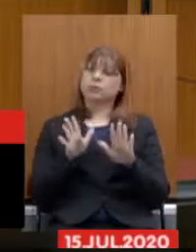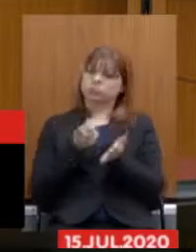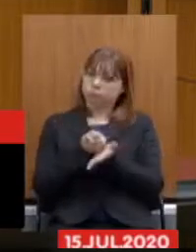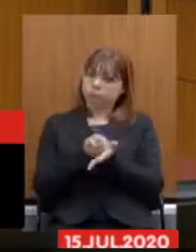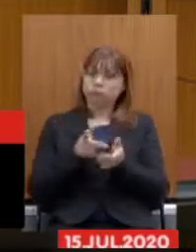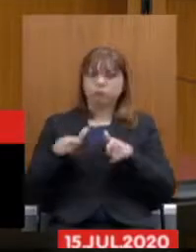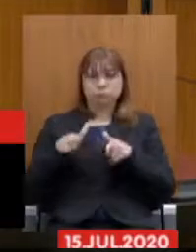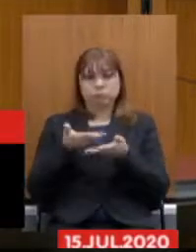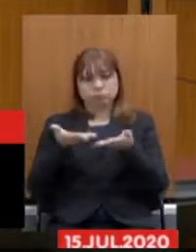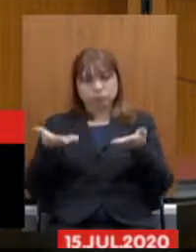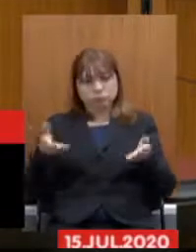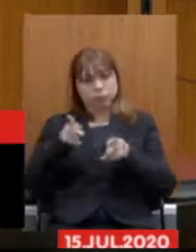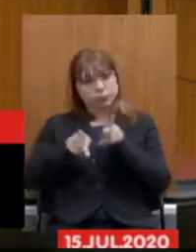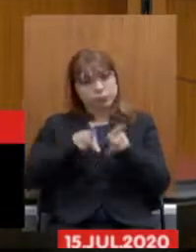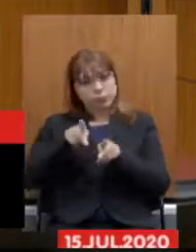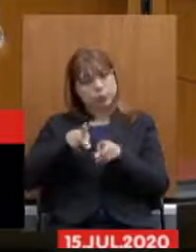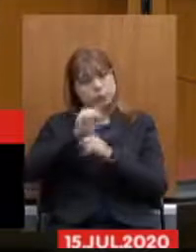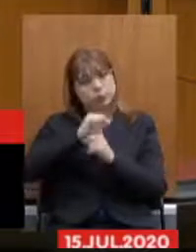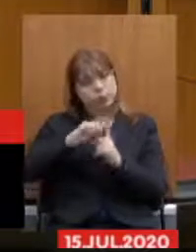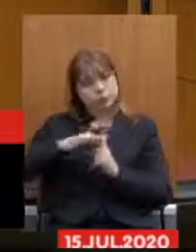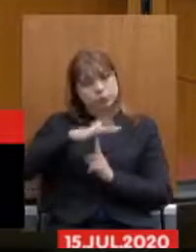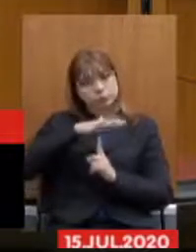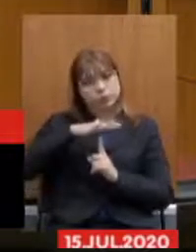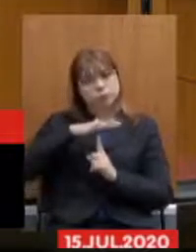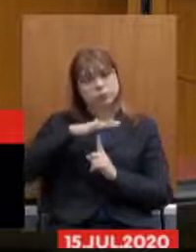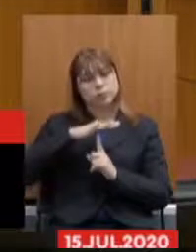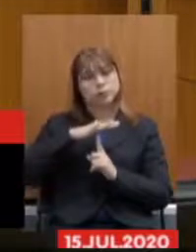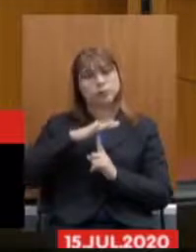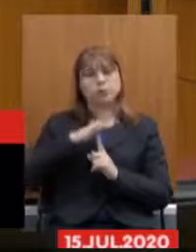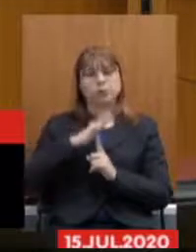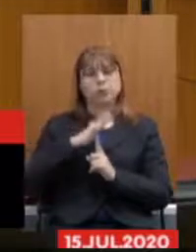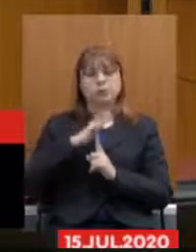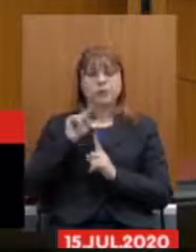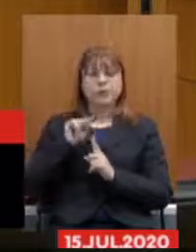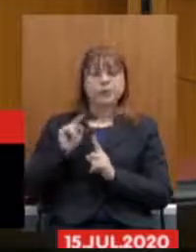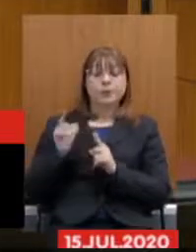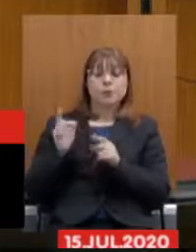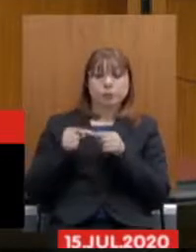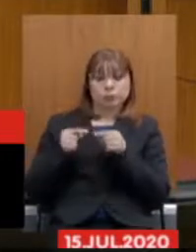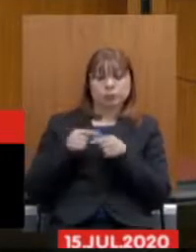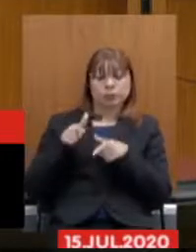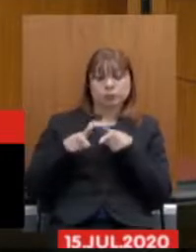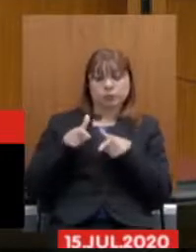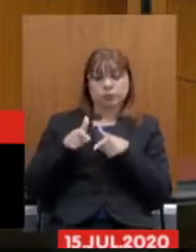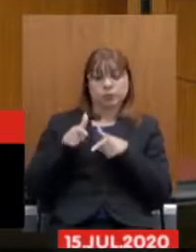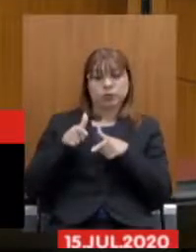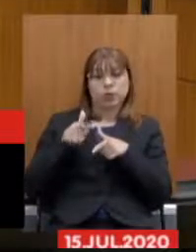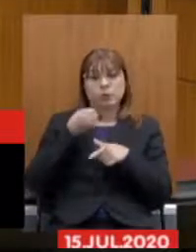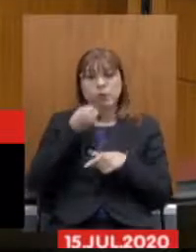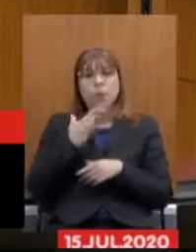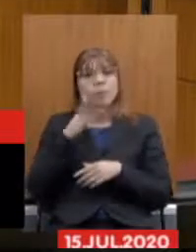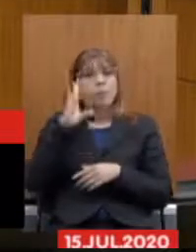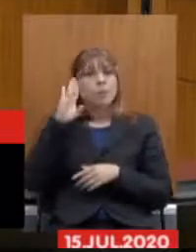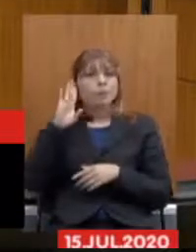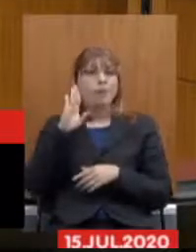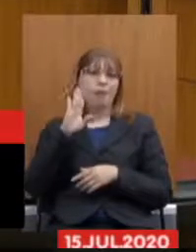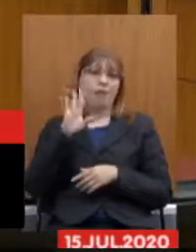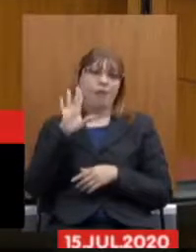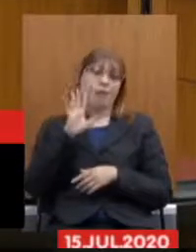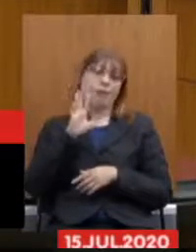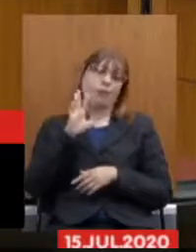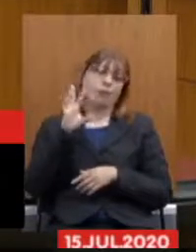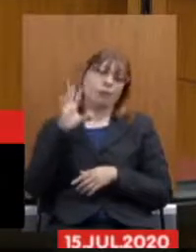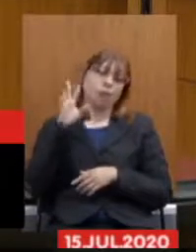sociedade. O serviço da Junta Comercial, ele beneficia principalmente aos empresários. A Junta Comercial, ela é